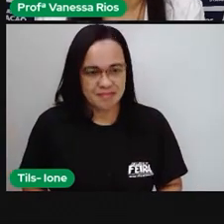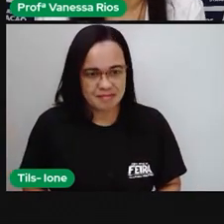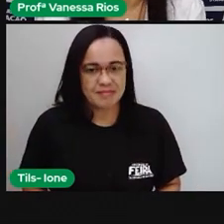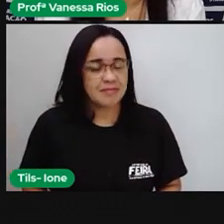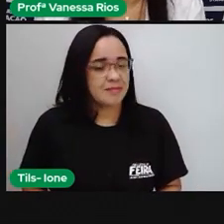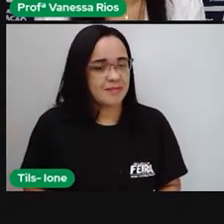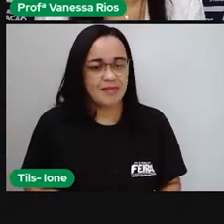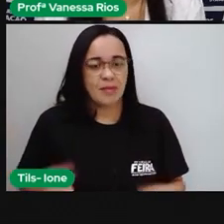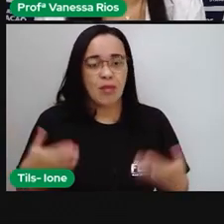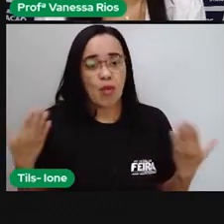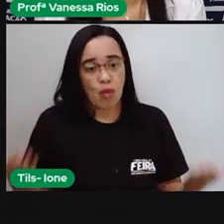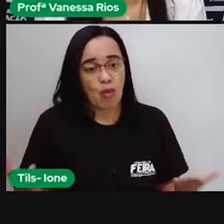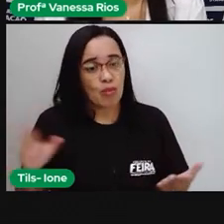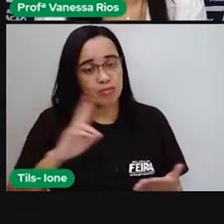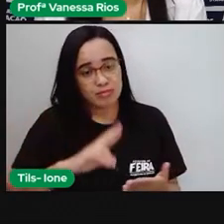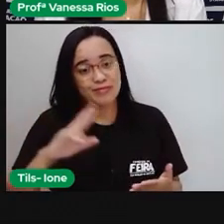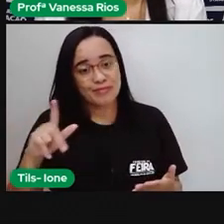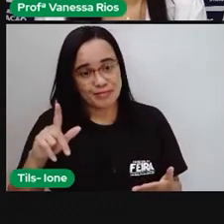assimétrico.